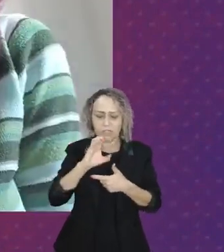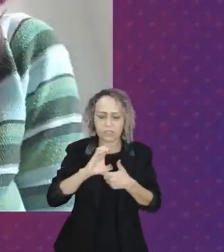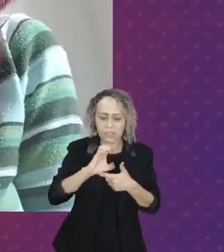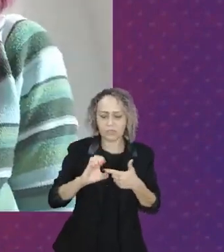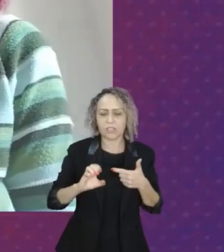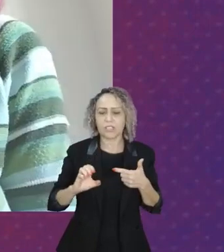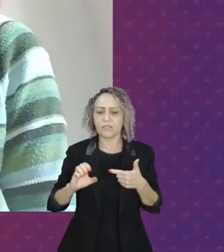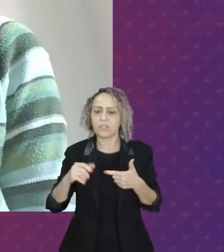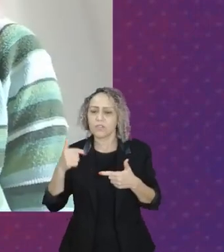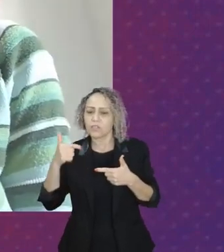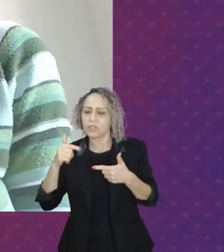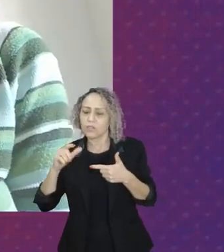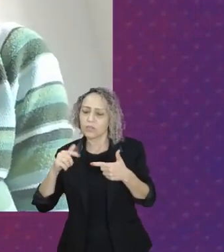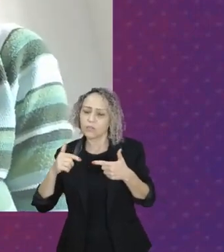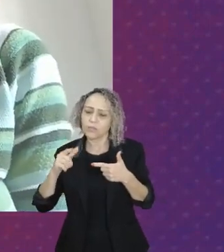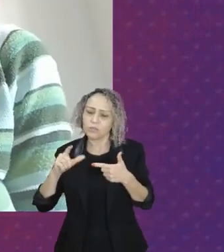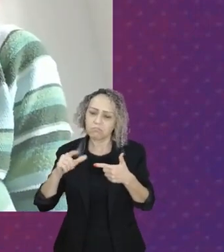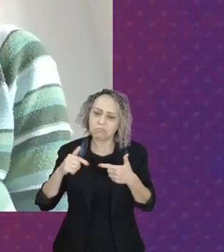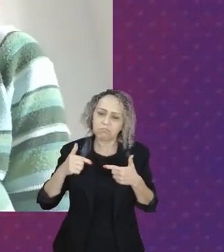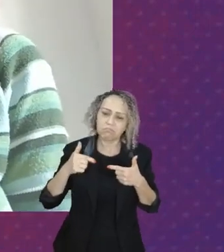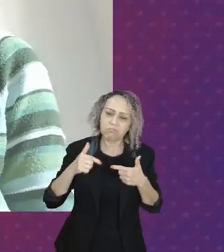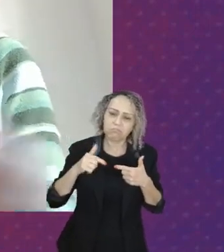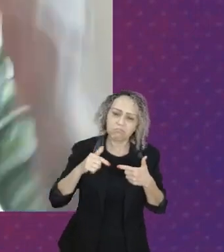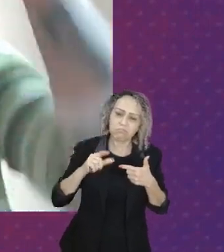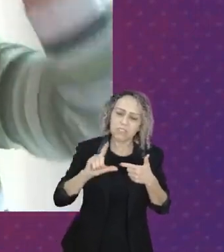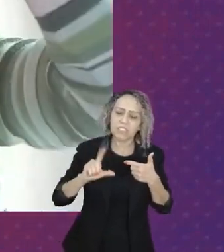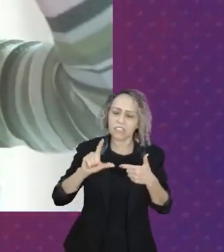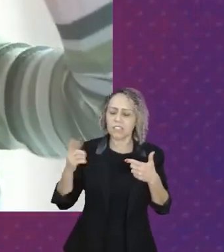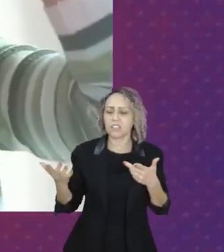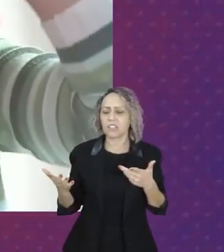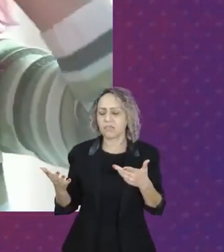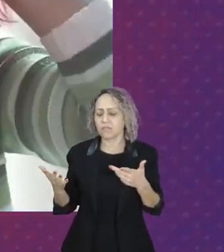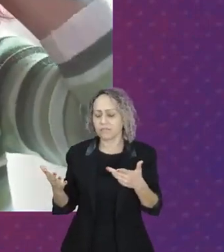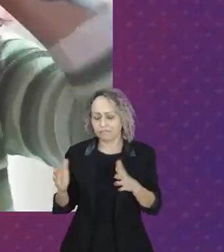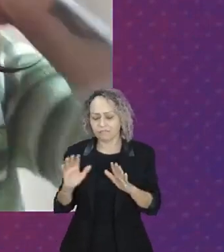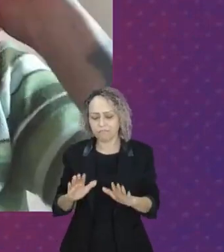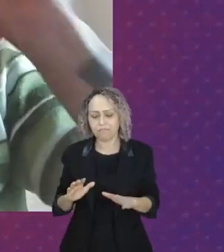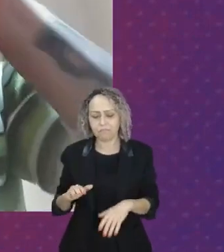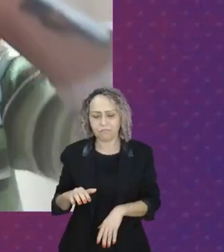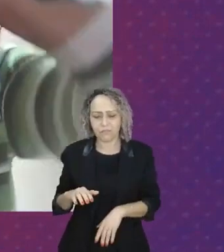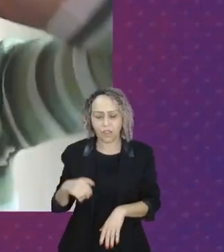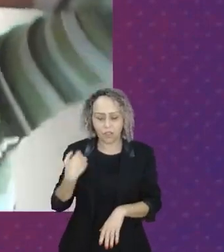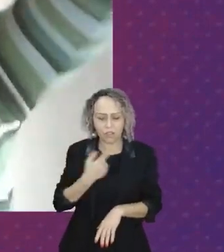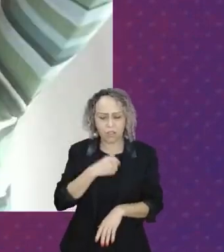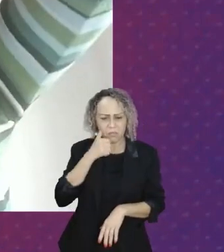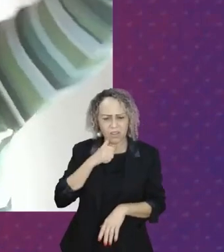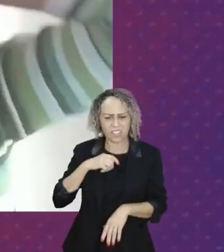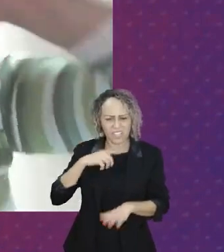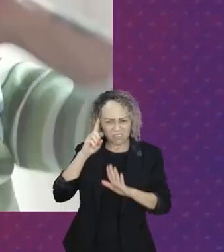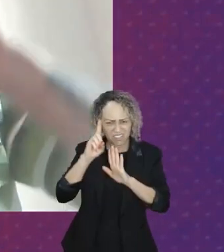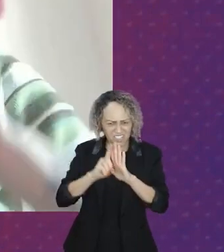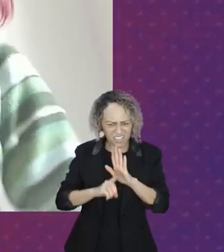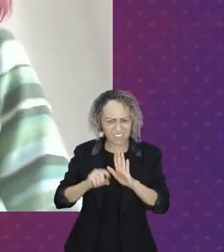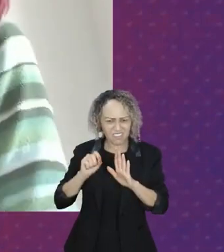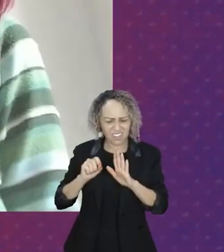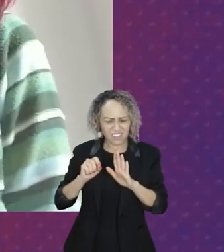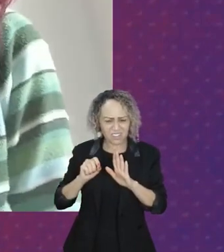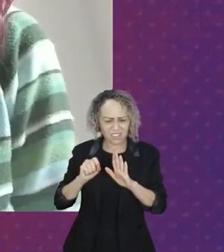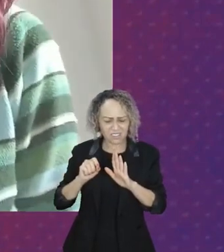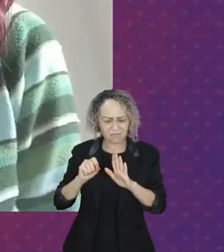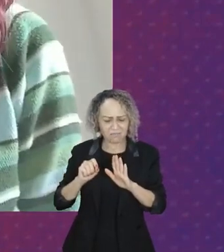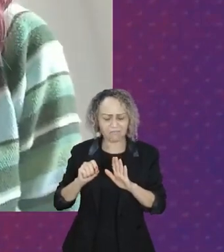Então, a nossa luta não tem que ser apenas por direitos básicos, direitos básicos que estão na Constituição. O direito à cultura também